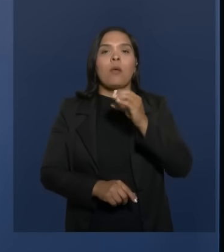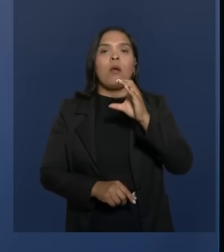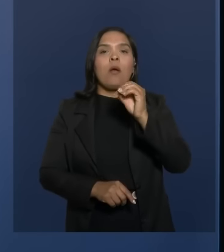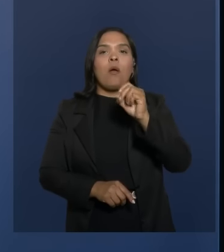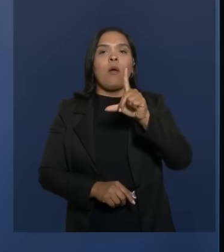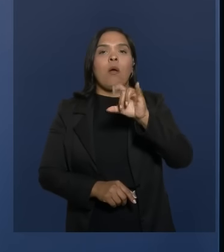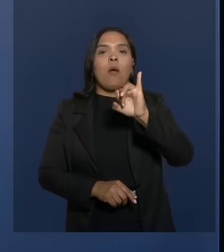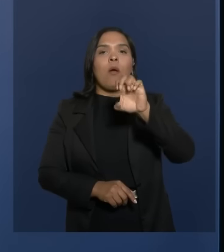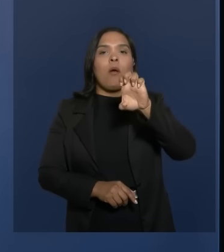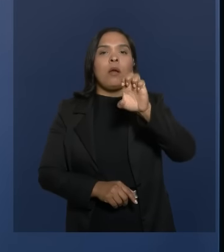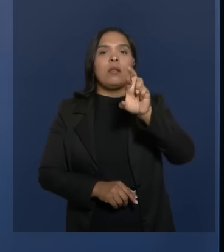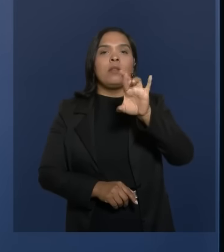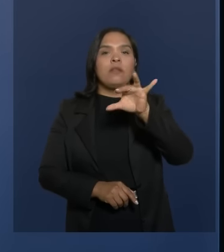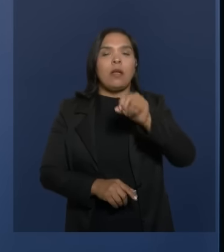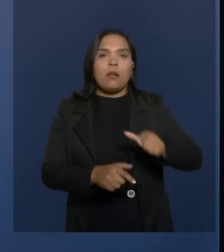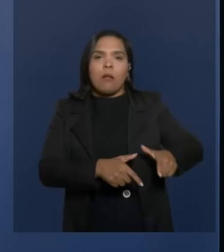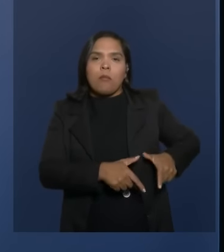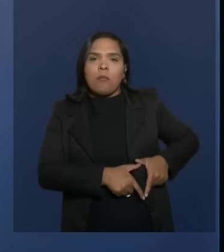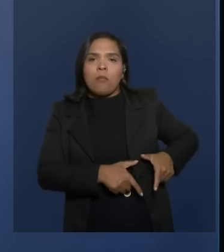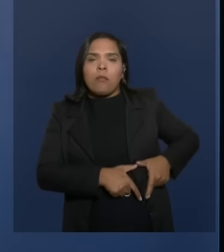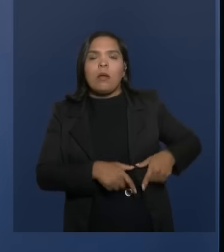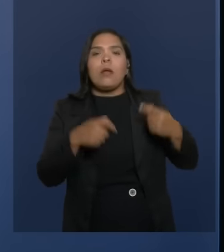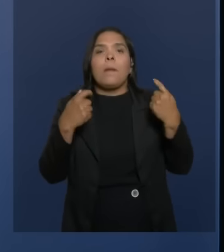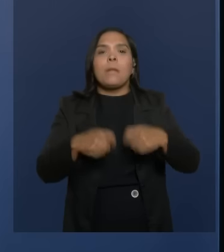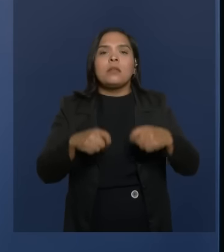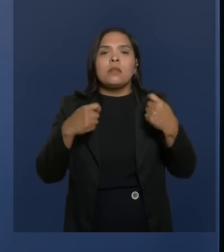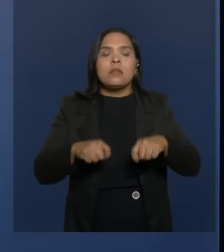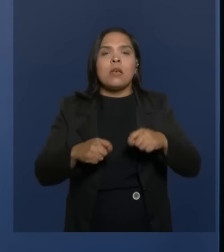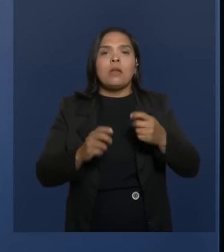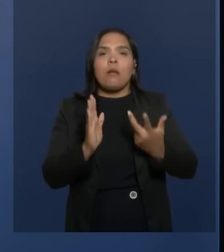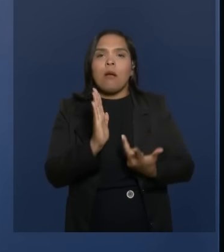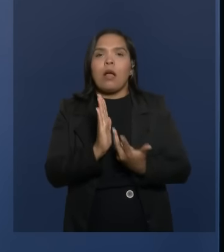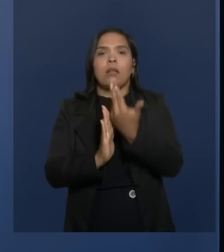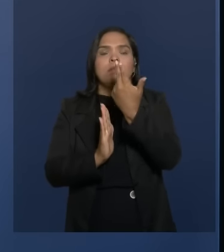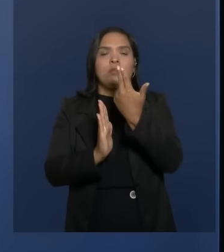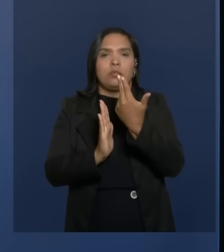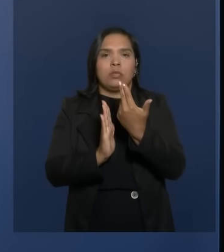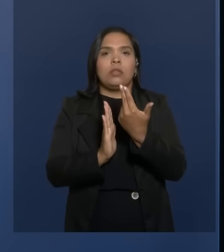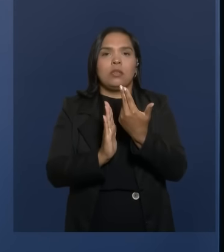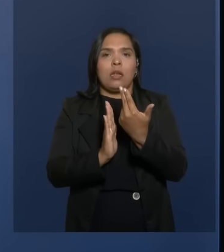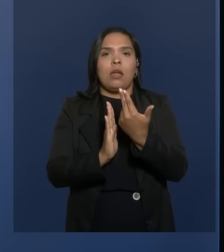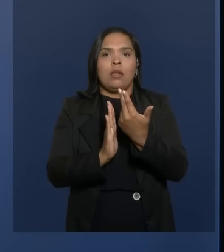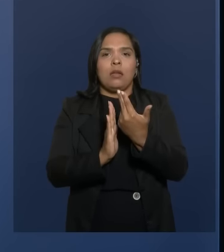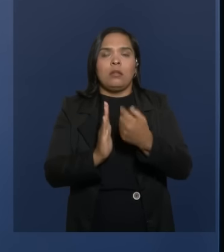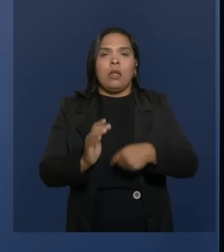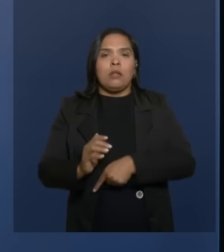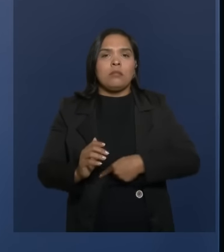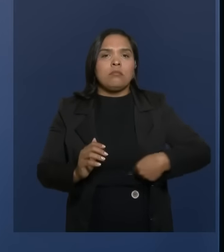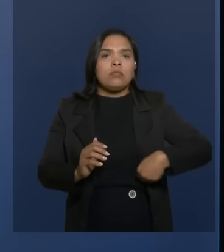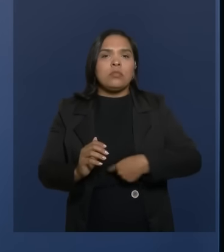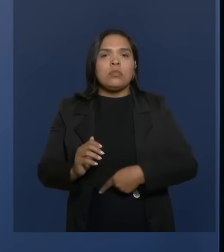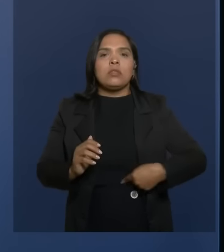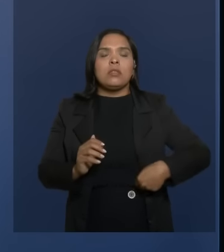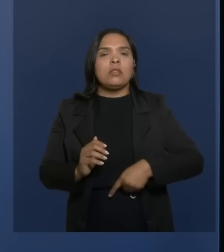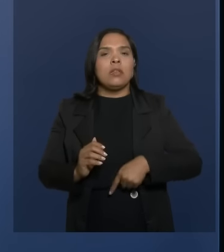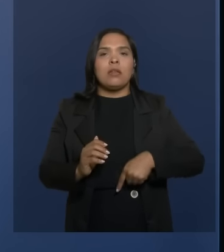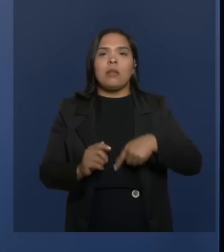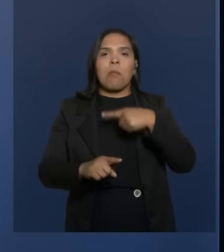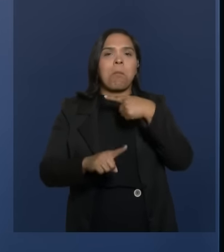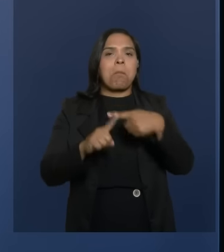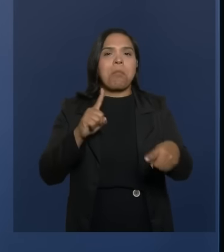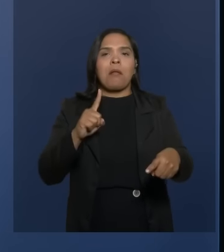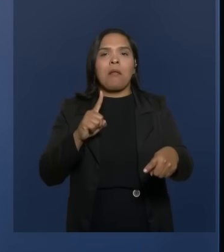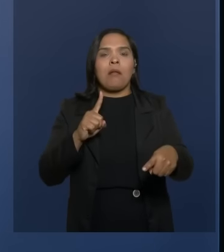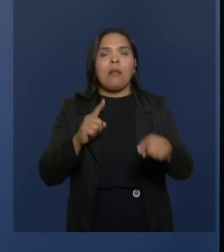colostomia também de lado, precisando de uma cirurgia do intestino e é negado. Está na fila de